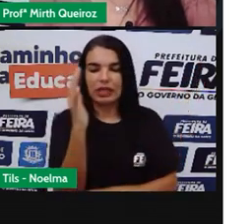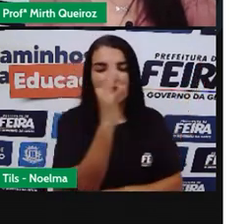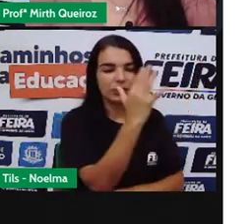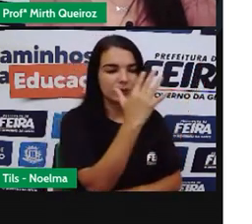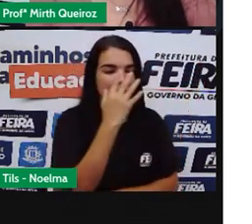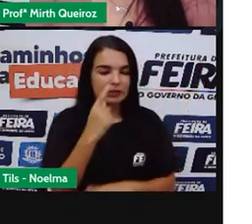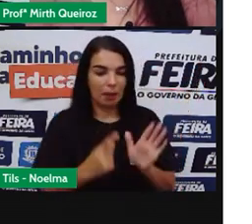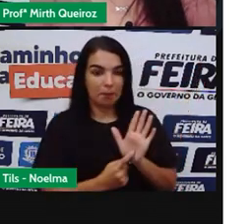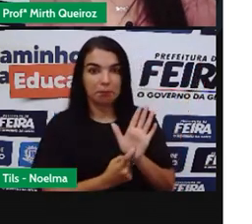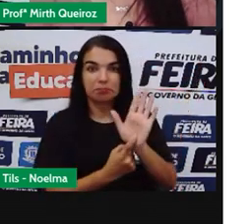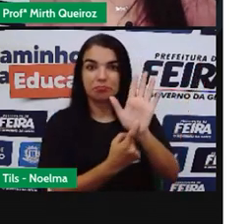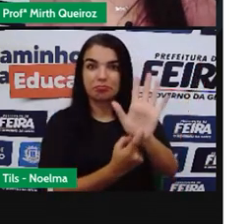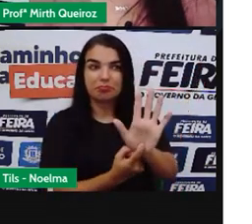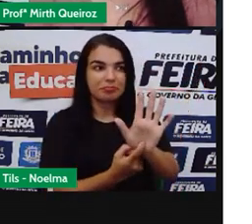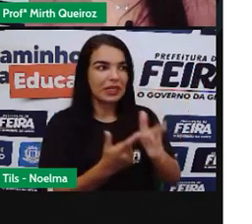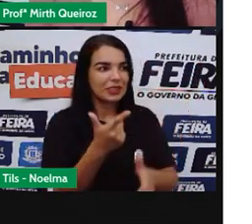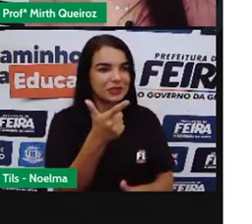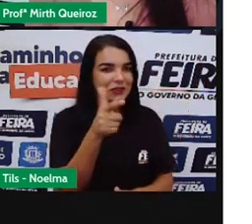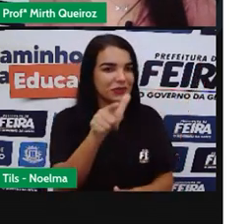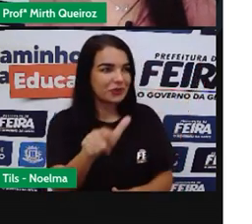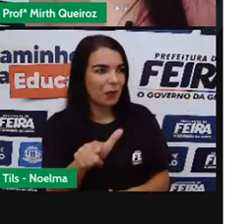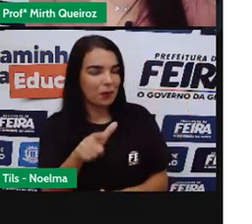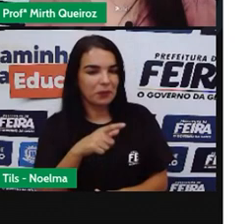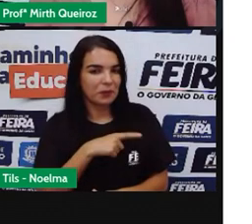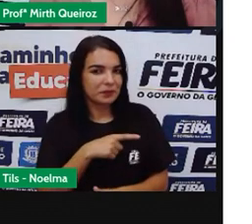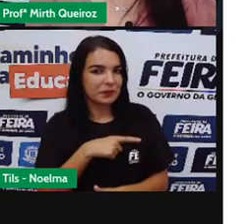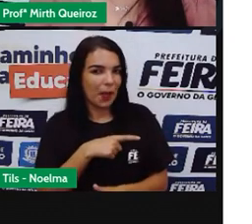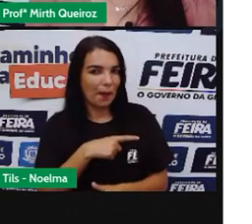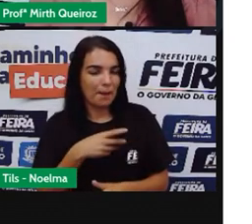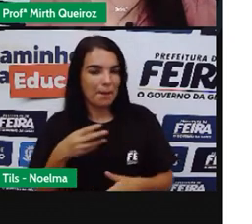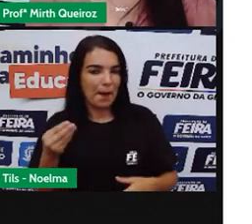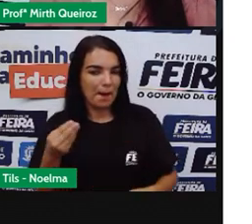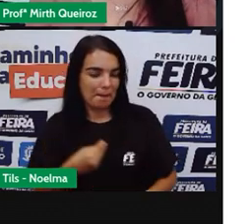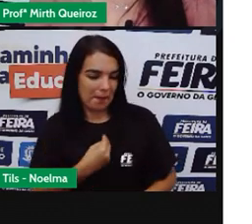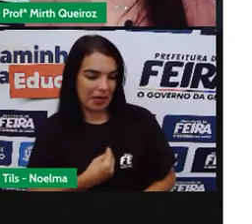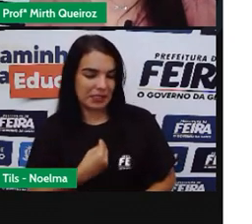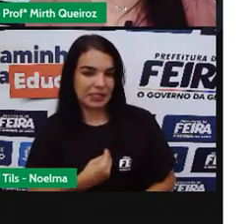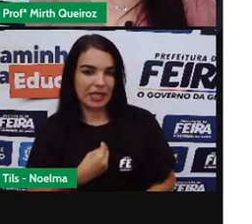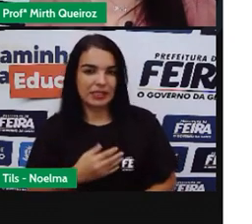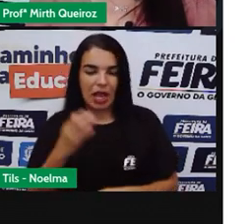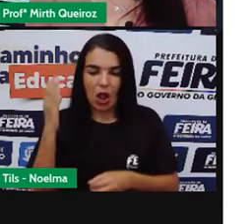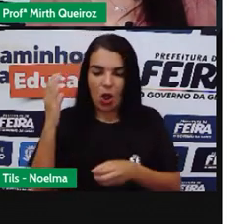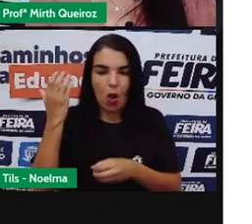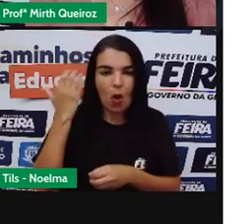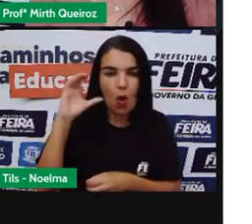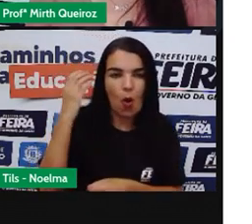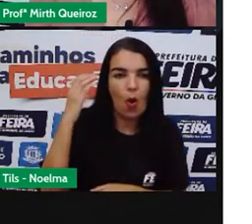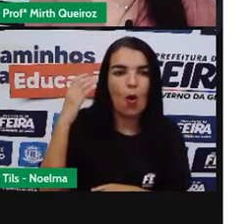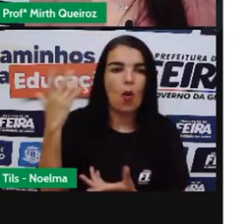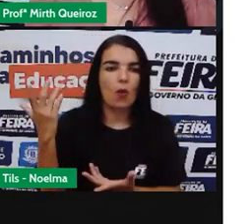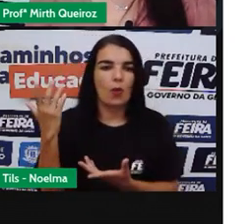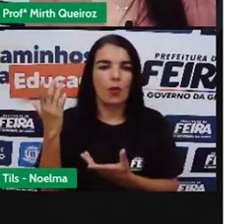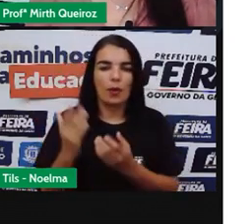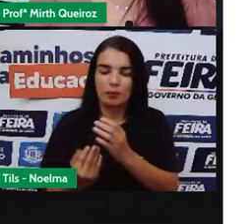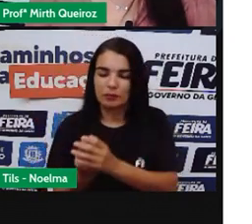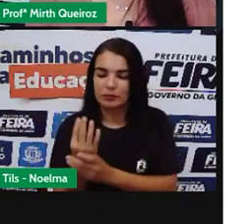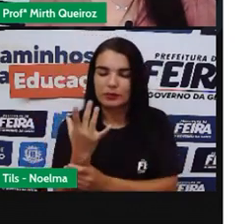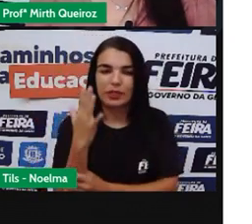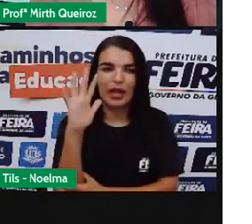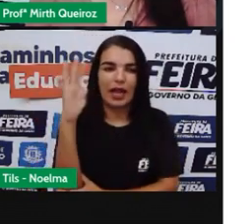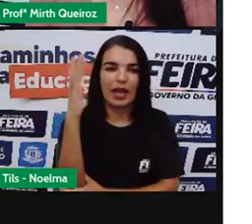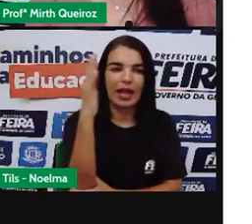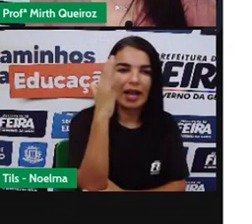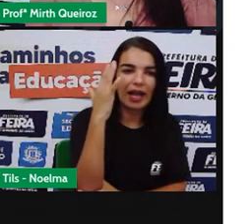Sendo representada Novamente Onde nós temos A presença Dos coqueiros Dos cactos E a gente Já